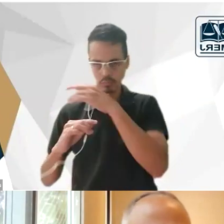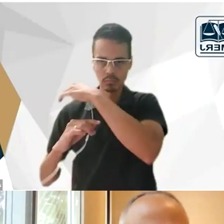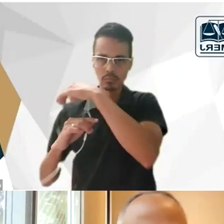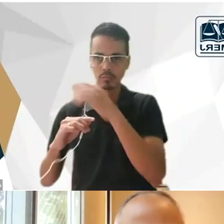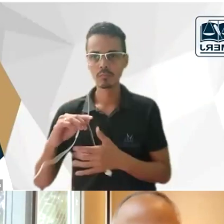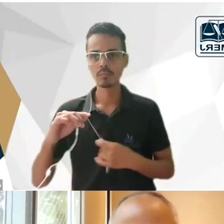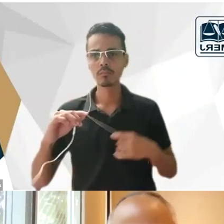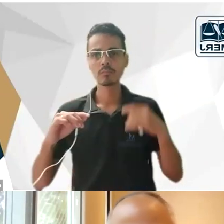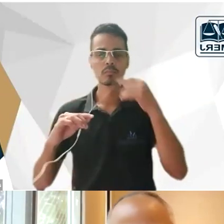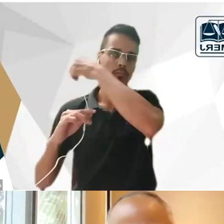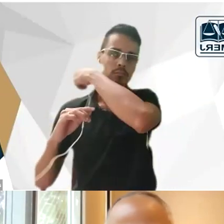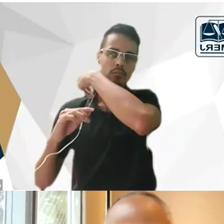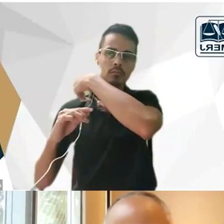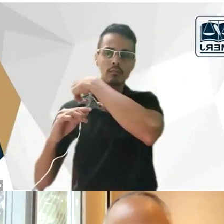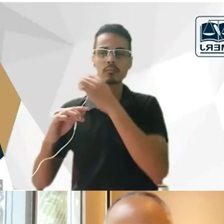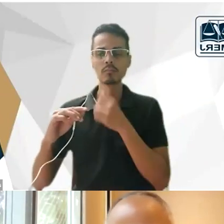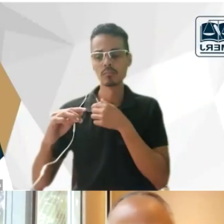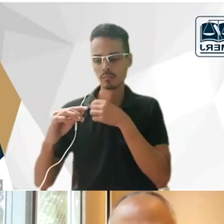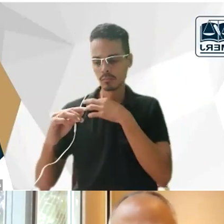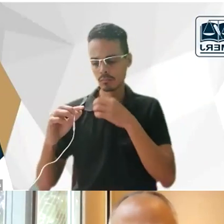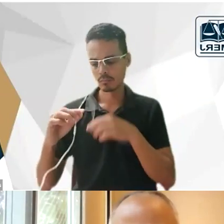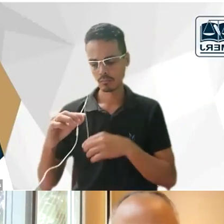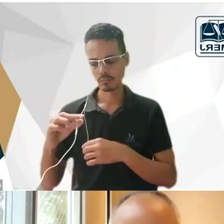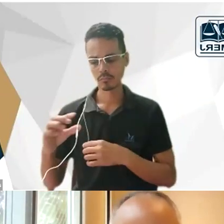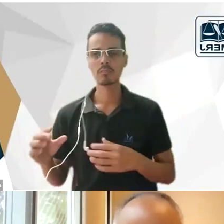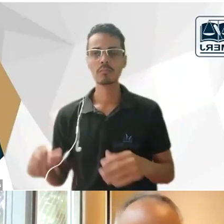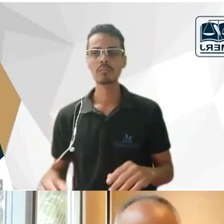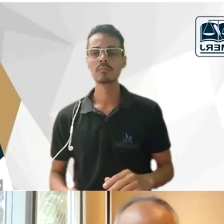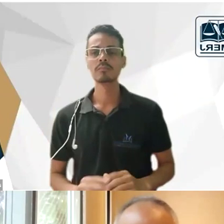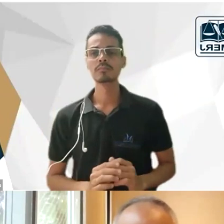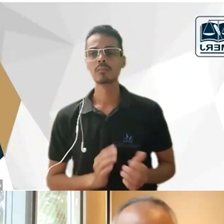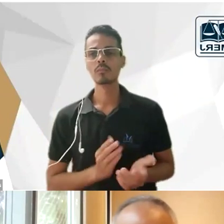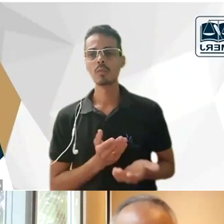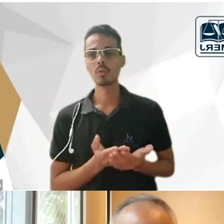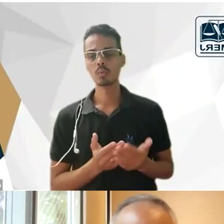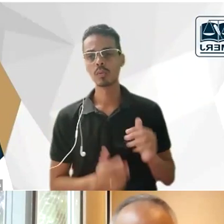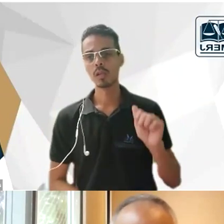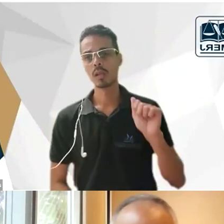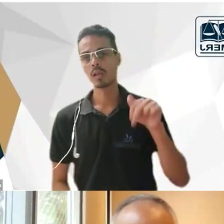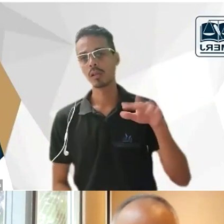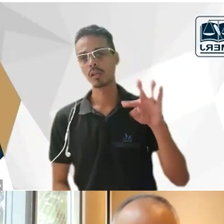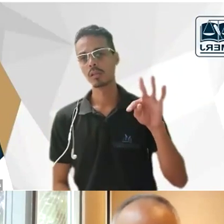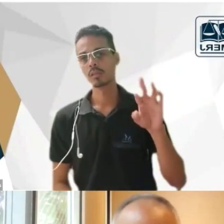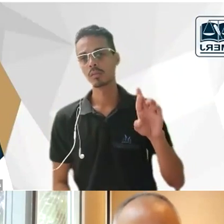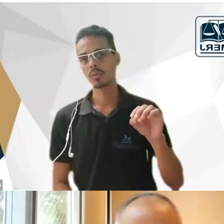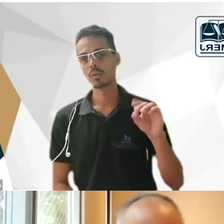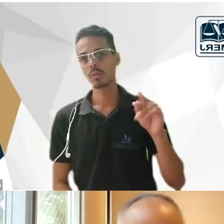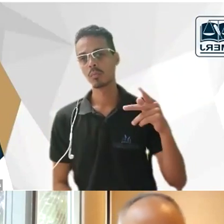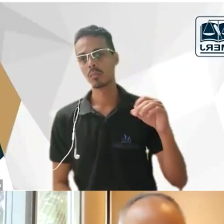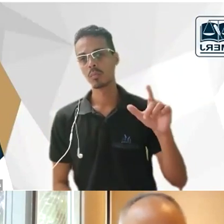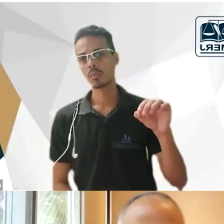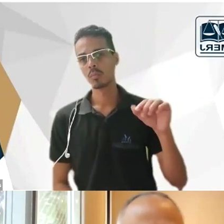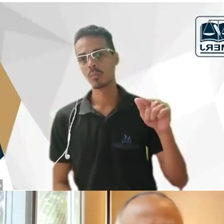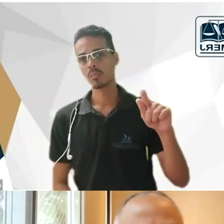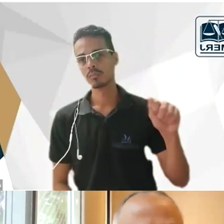vida ainda muitas críticas à antropologia cultural à antropologia penal que ele desenvolve eu queria também estou